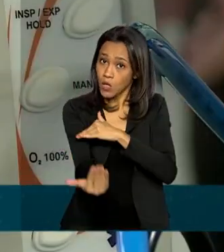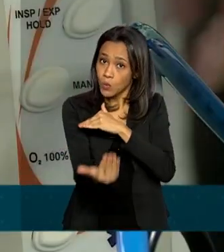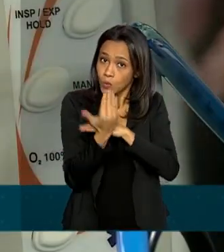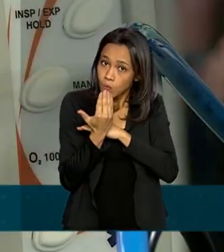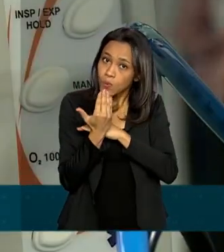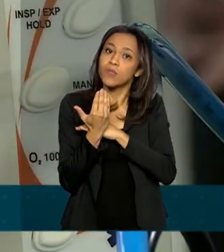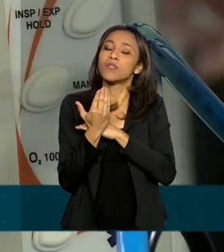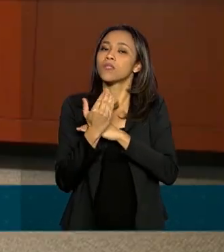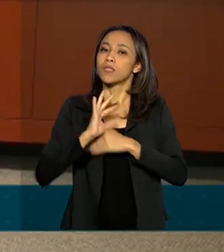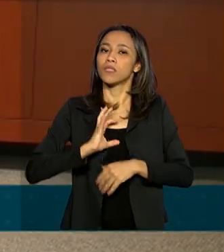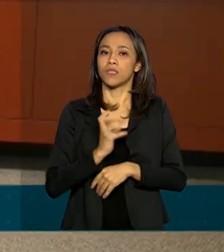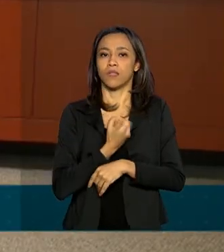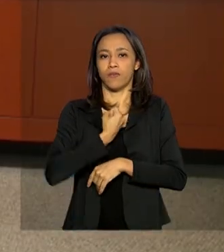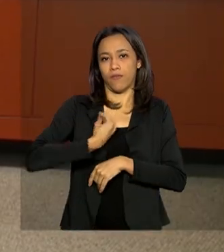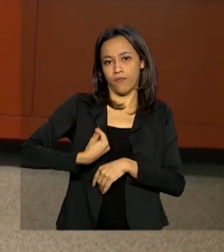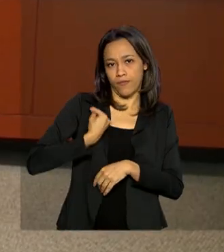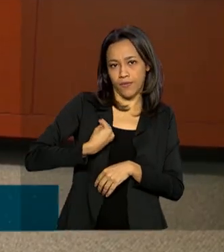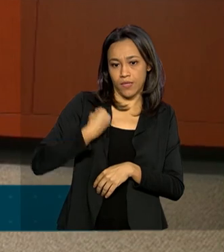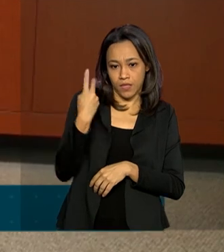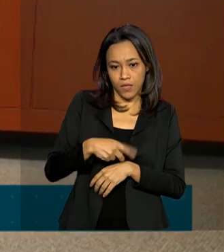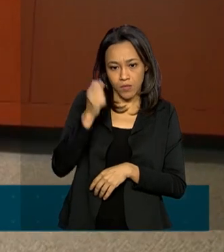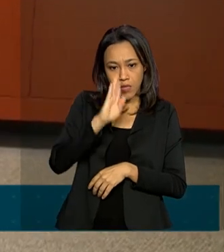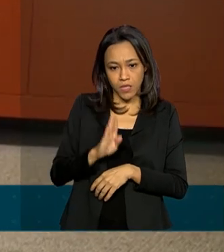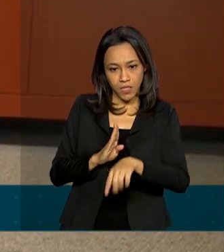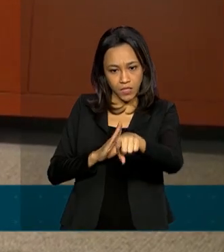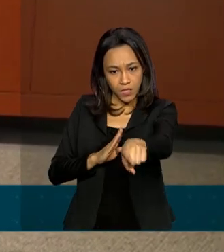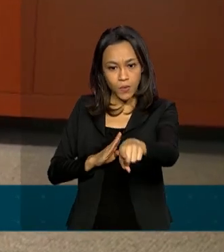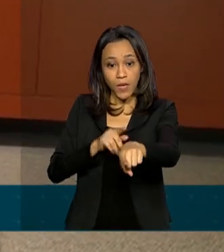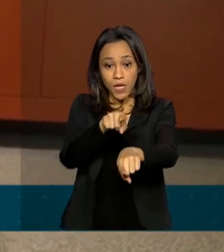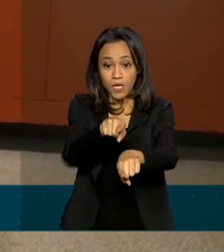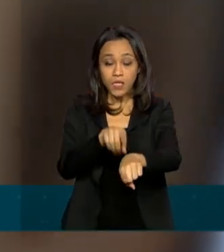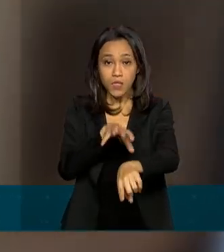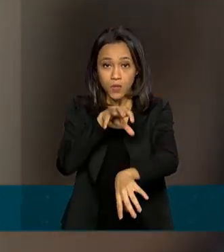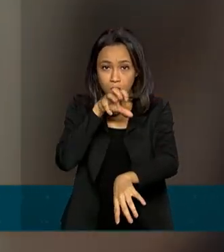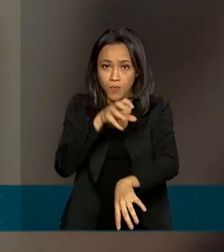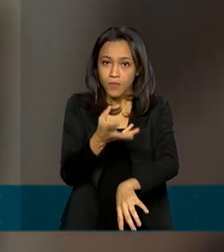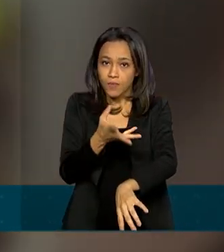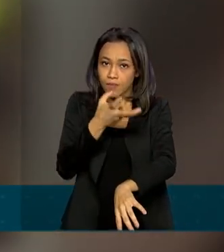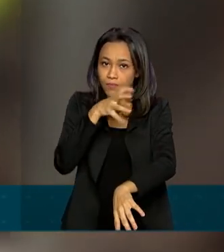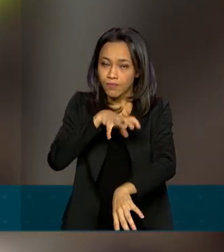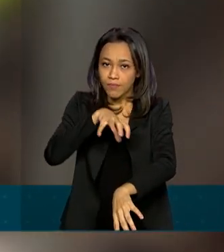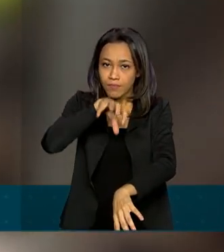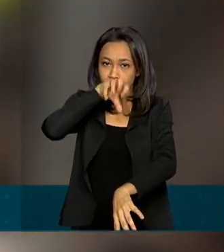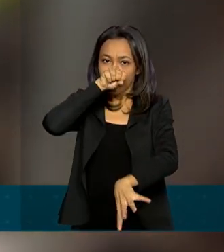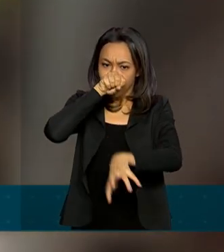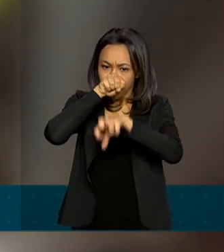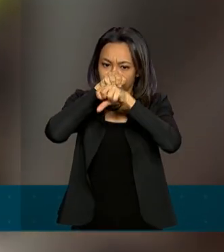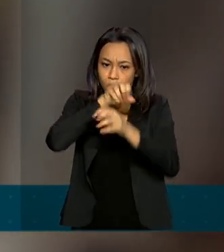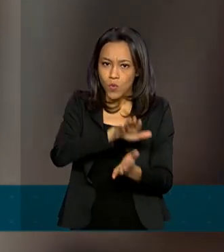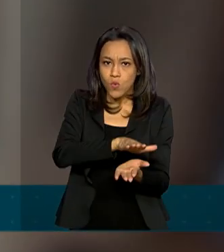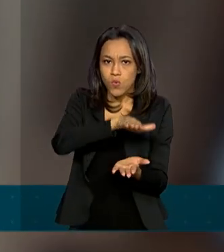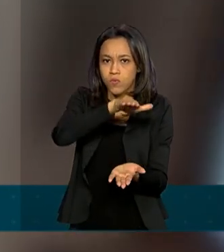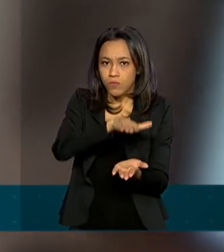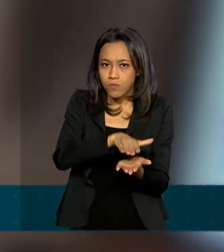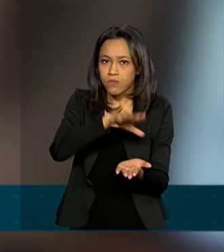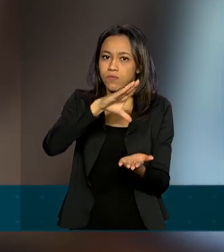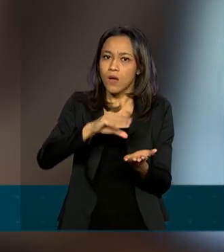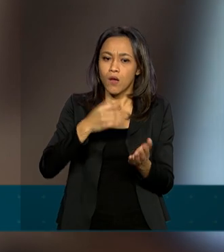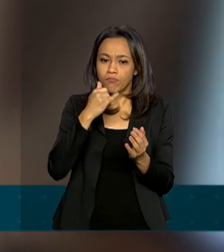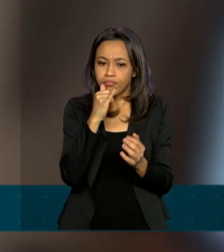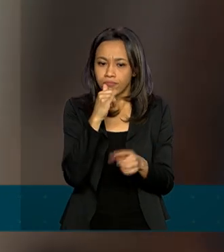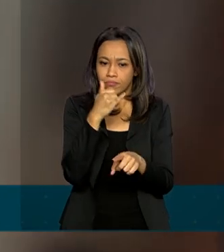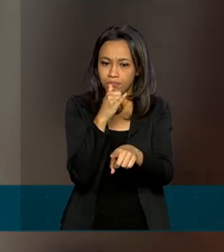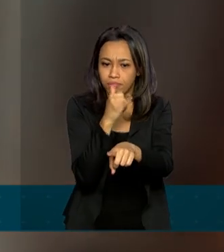salvar vidas. Aqui no Brasil, um respirador artificial desenvolvido com motor de limpador de